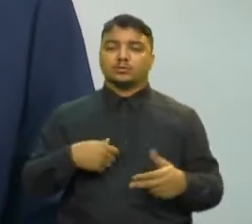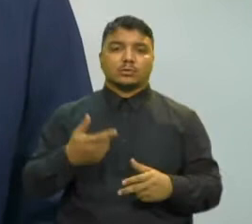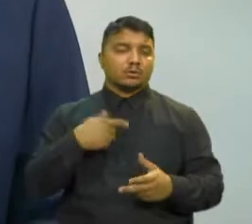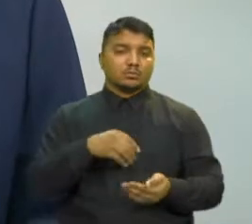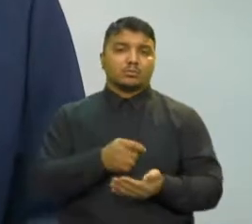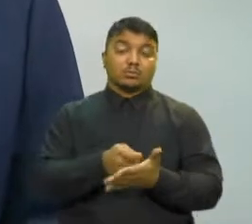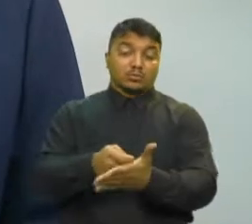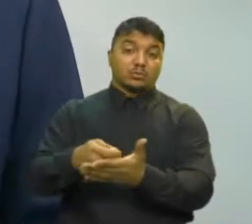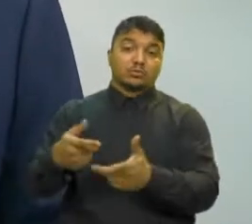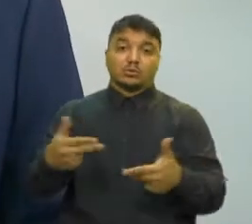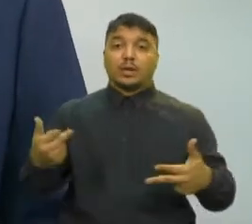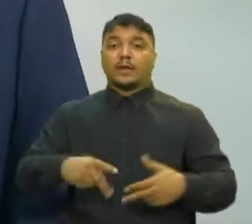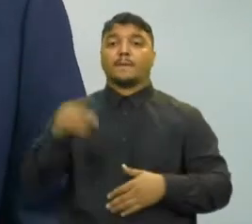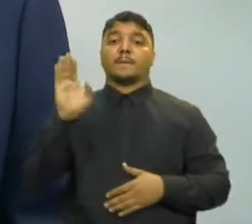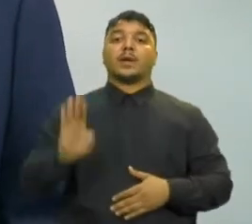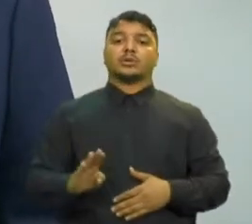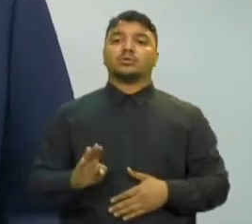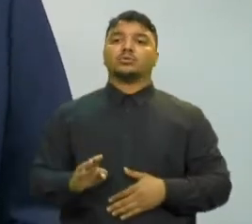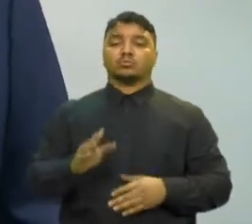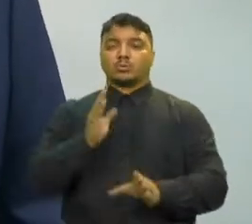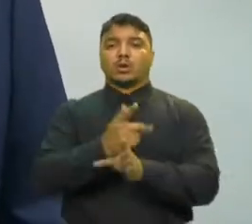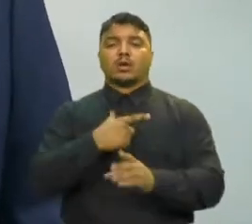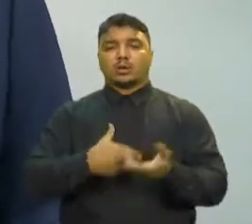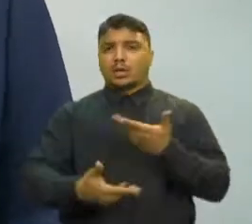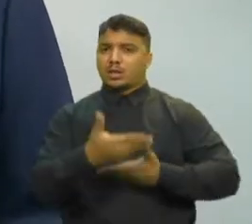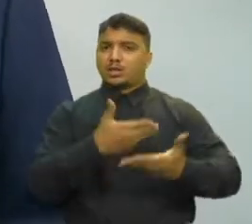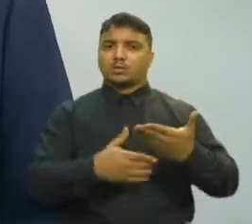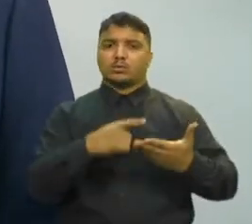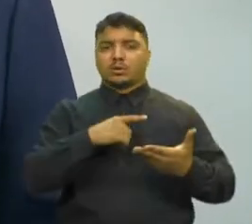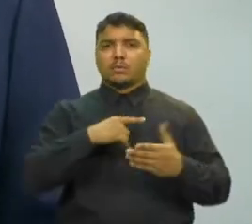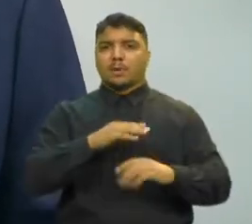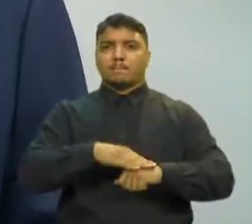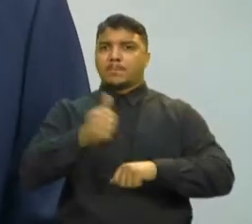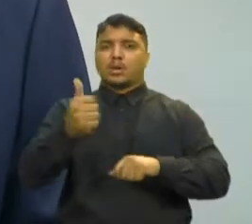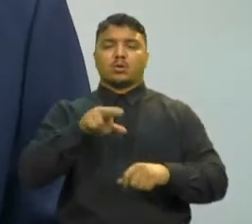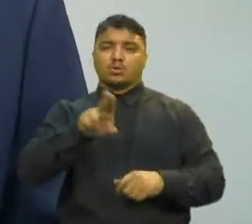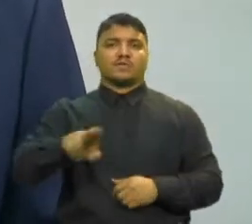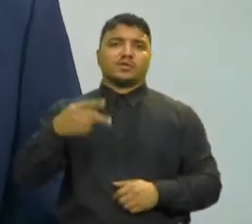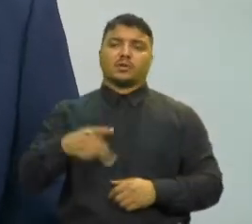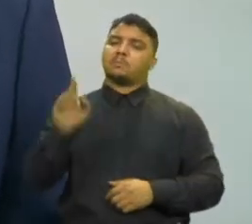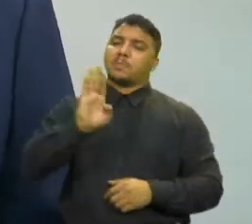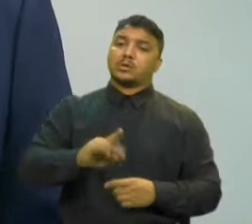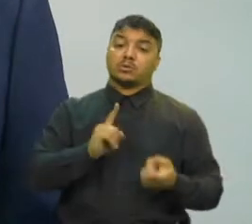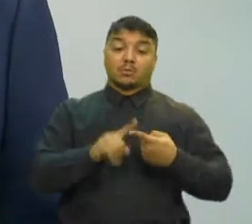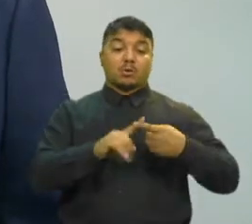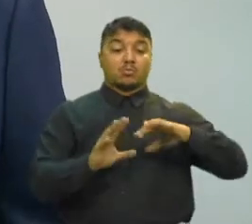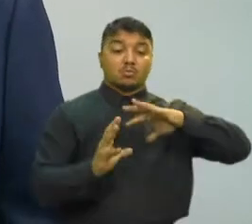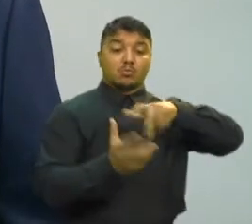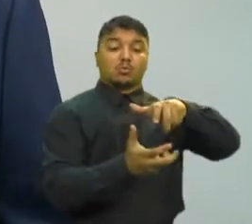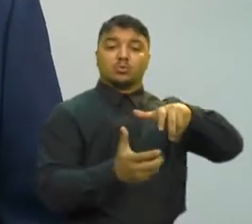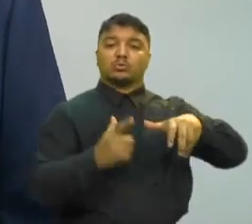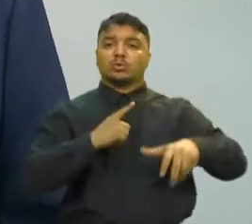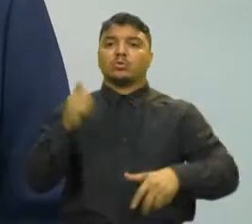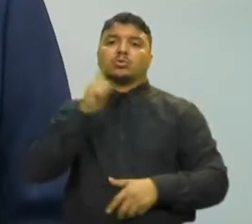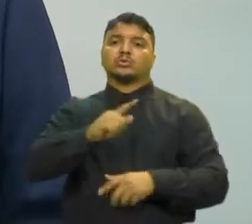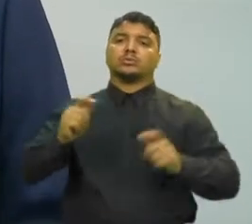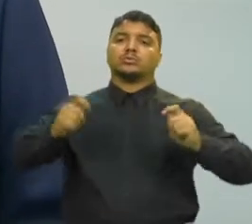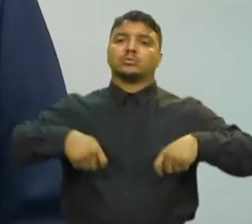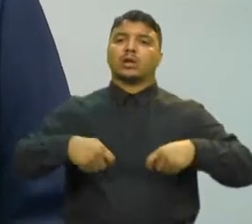brasileiro É porque com as relações que ele tem nas melhores universidades do Brasil e do mundo Isso vai trazer